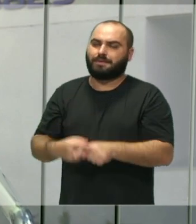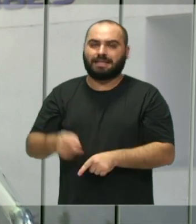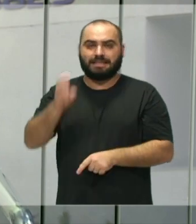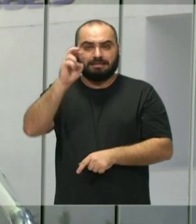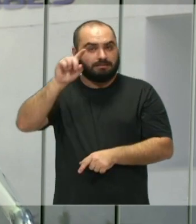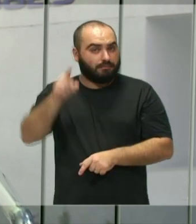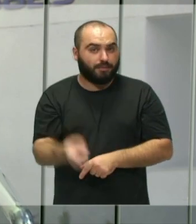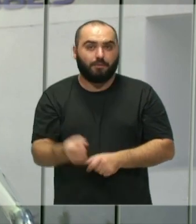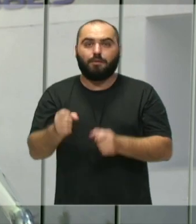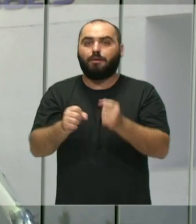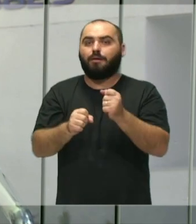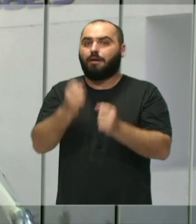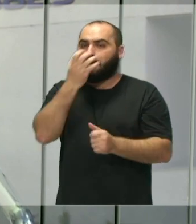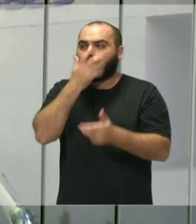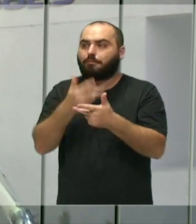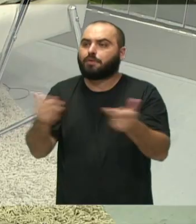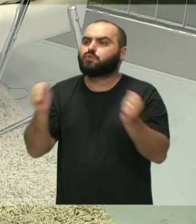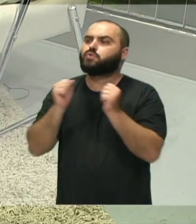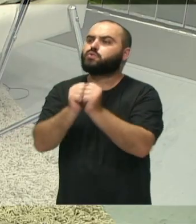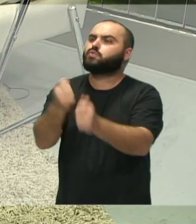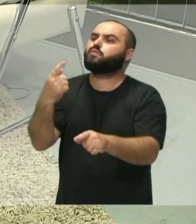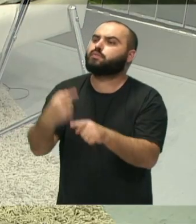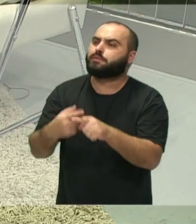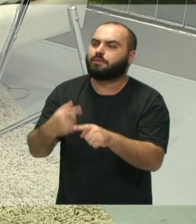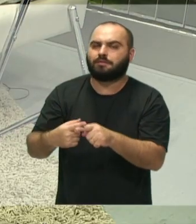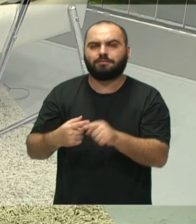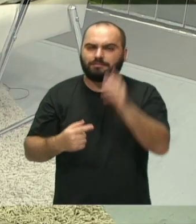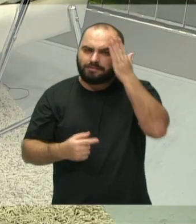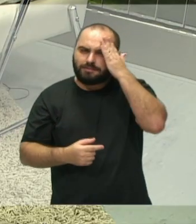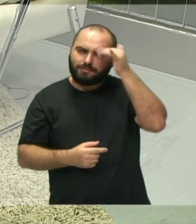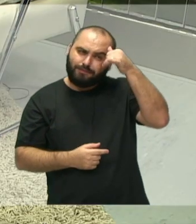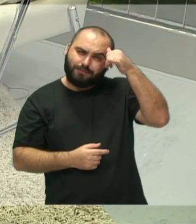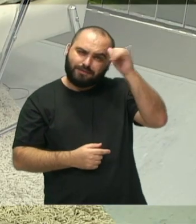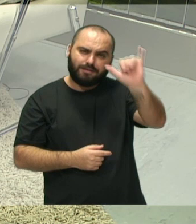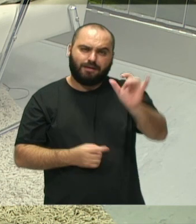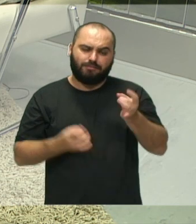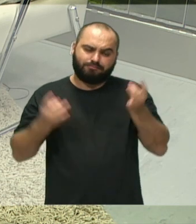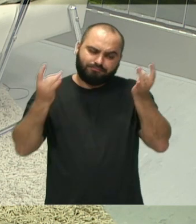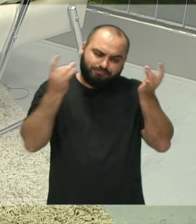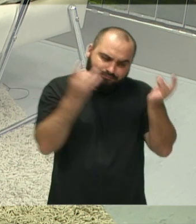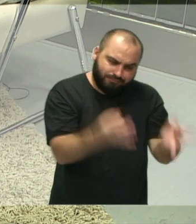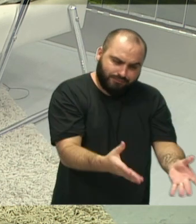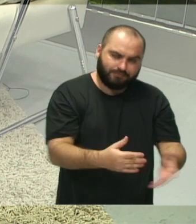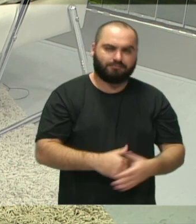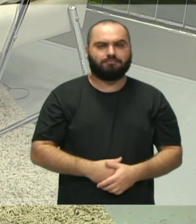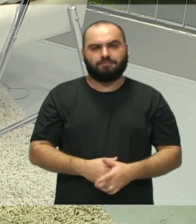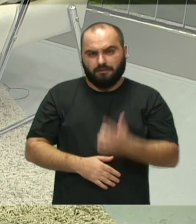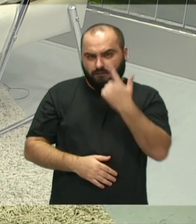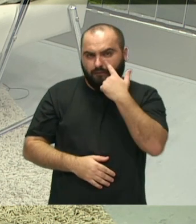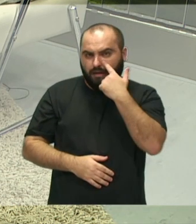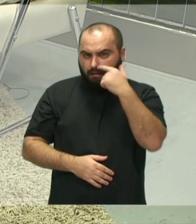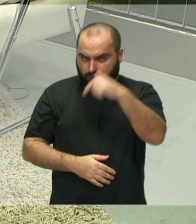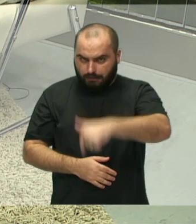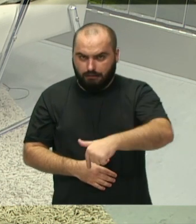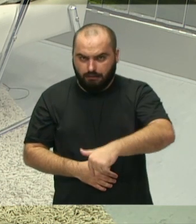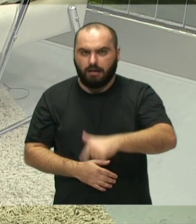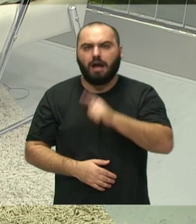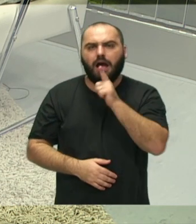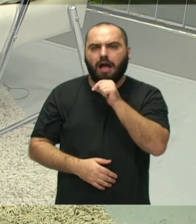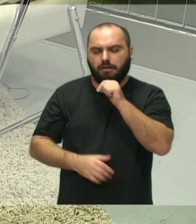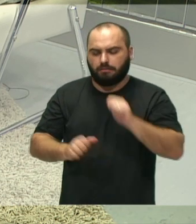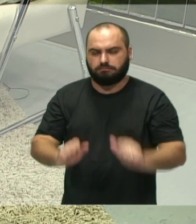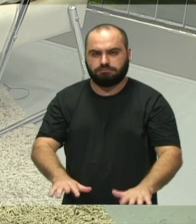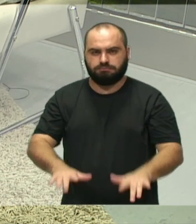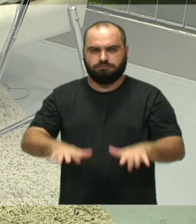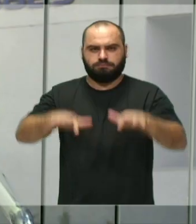praticamente juntos, para estancar esse abandono, né? Até eu cito aqui sobre a enchente em 2008, quem